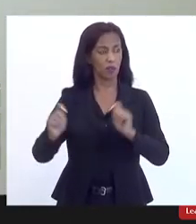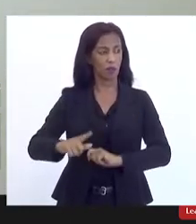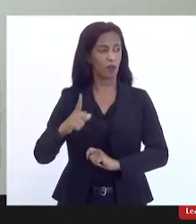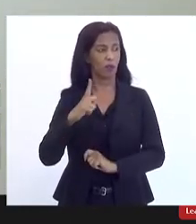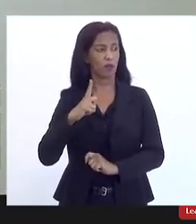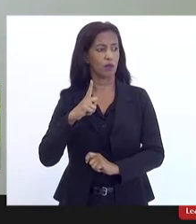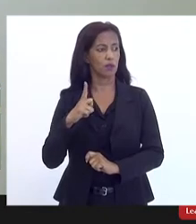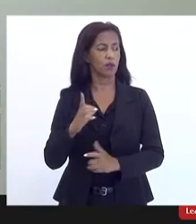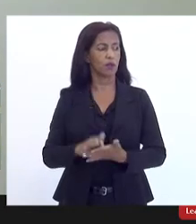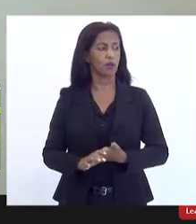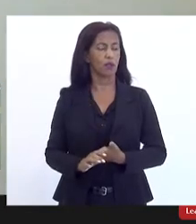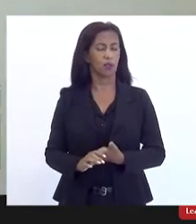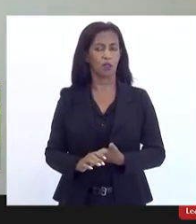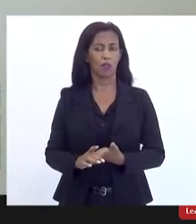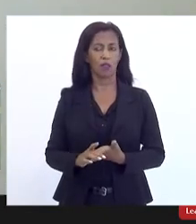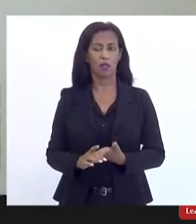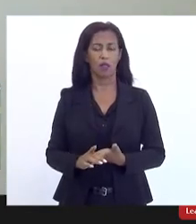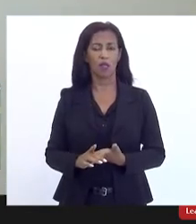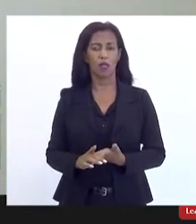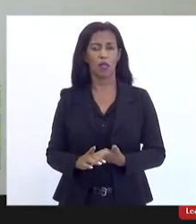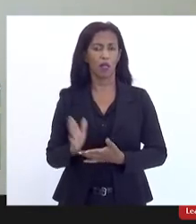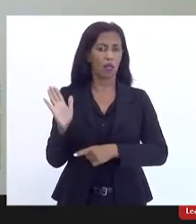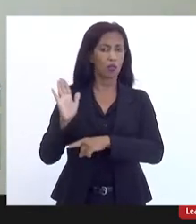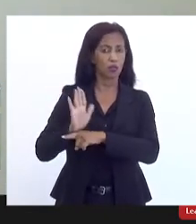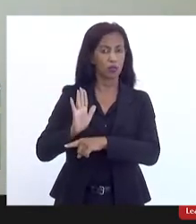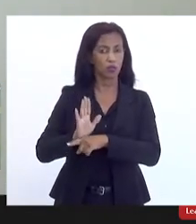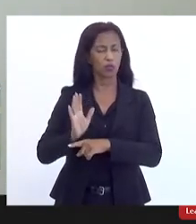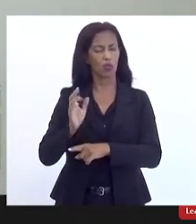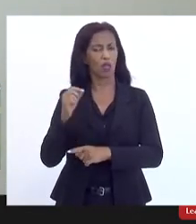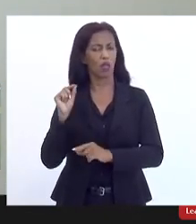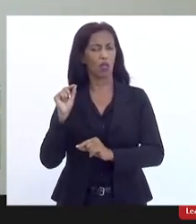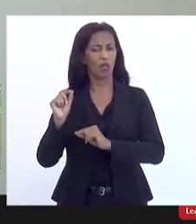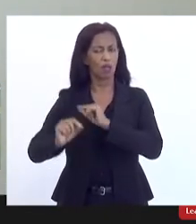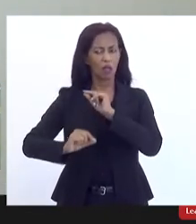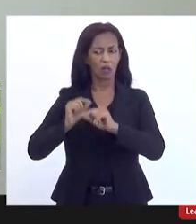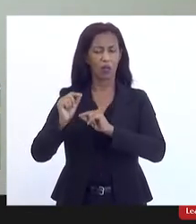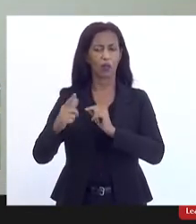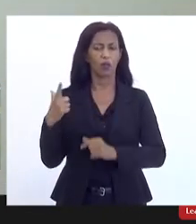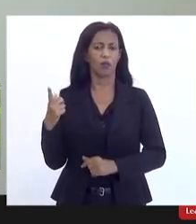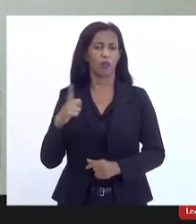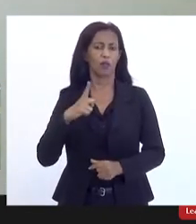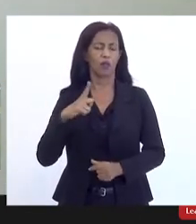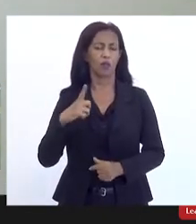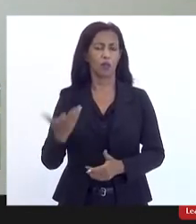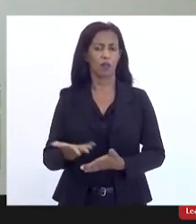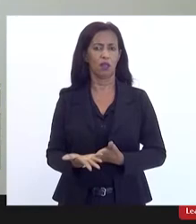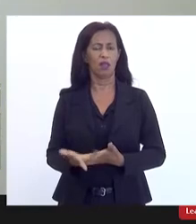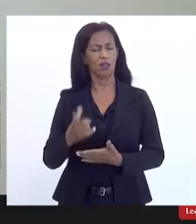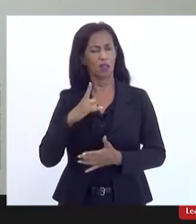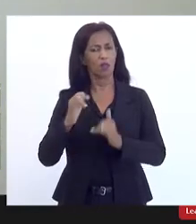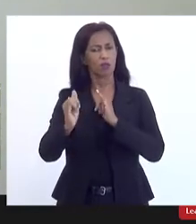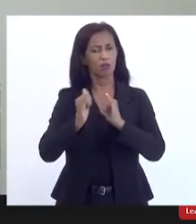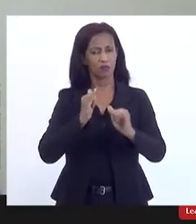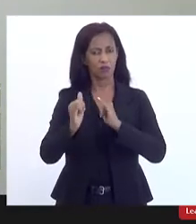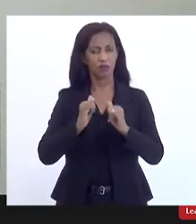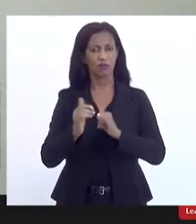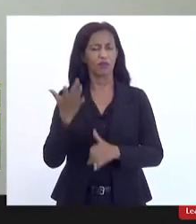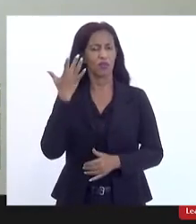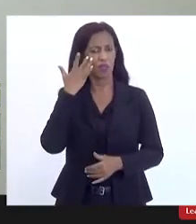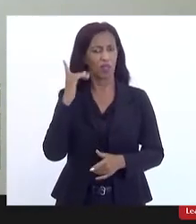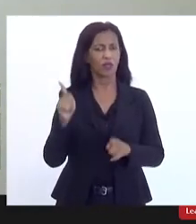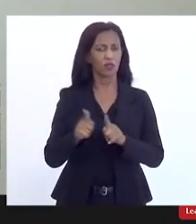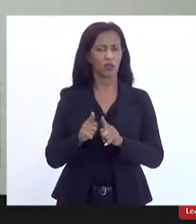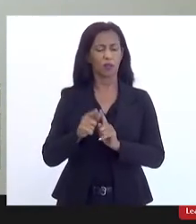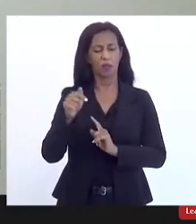atentar as expectativas que nós temos acho que nós temos aqui muitos dados e acho que muita